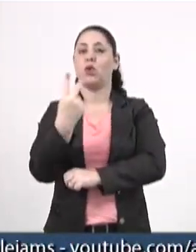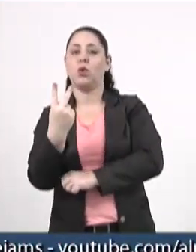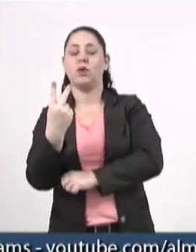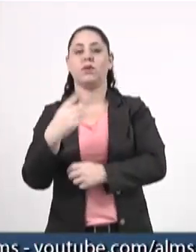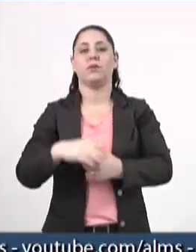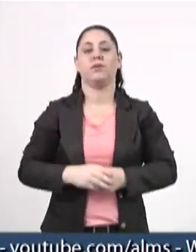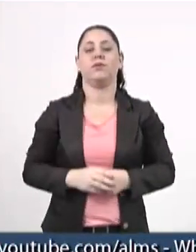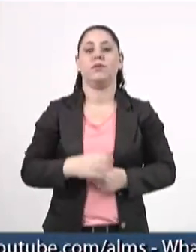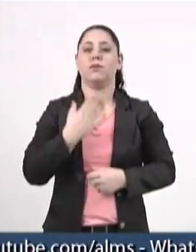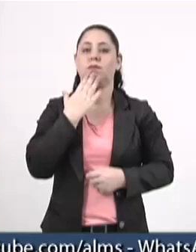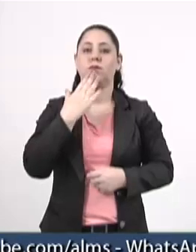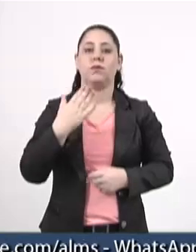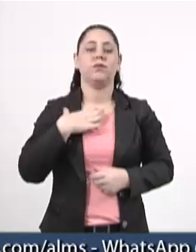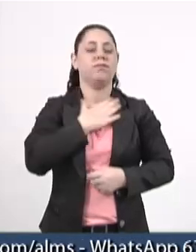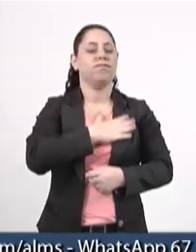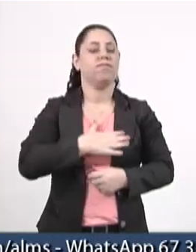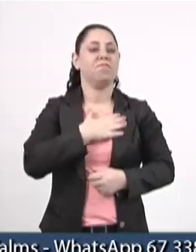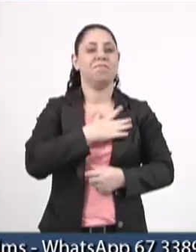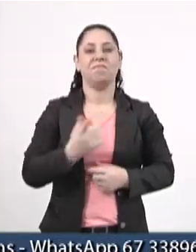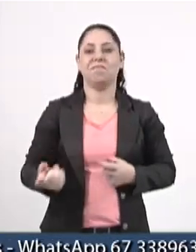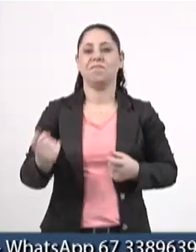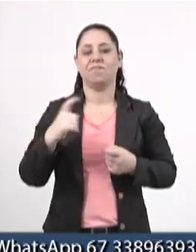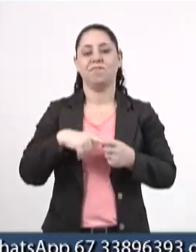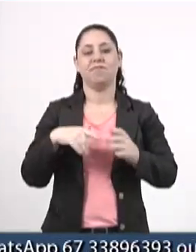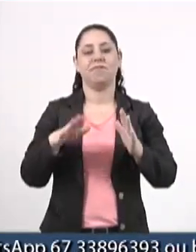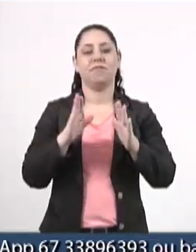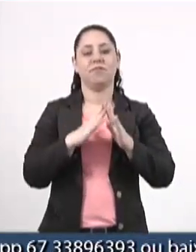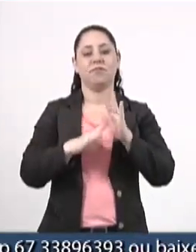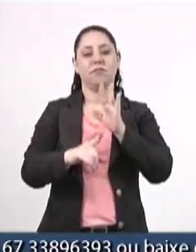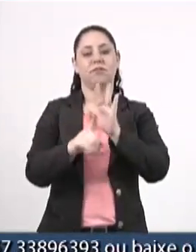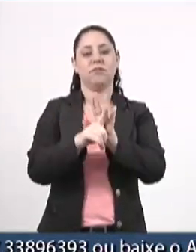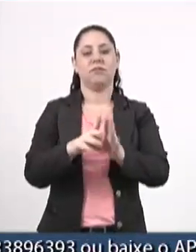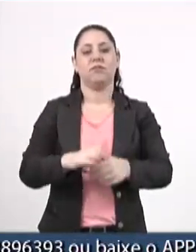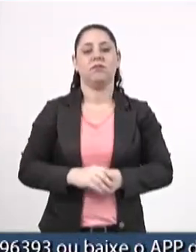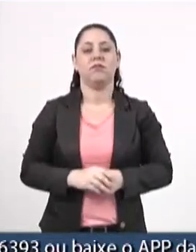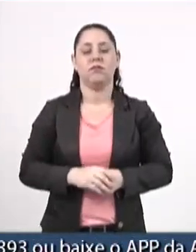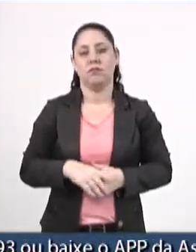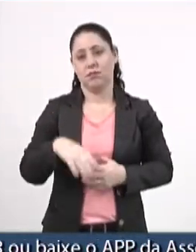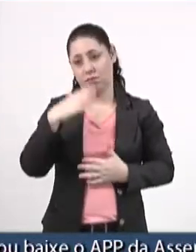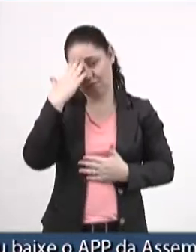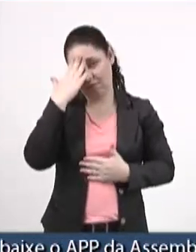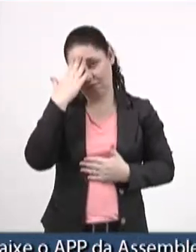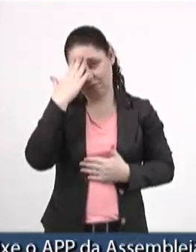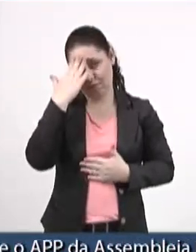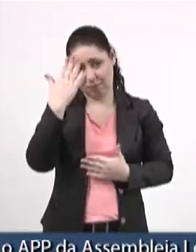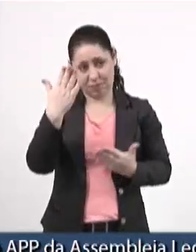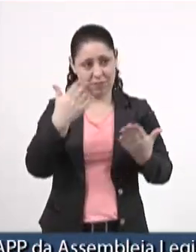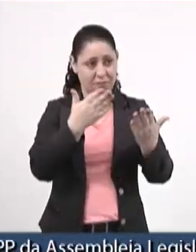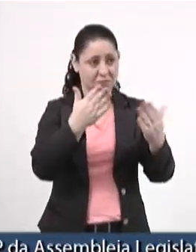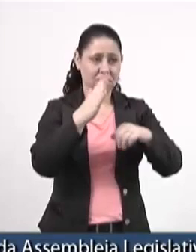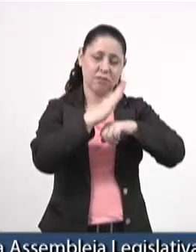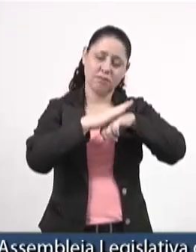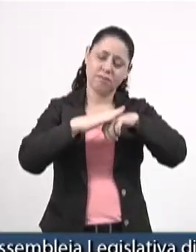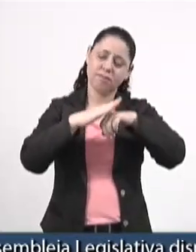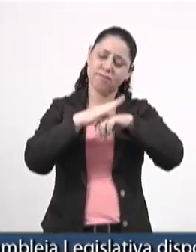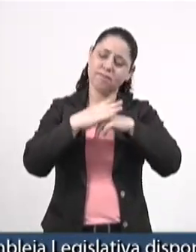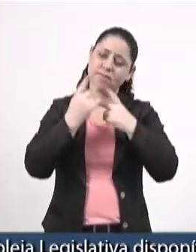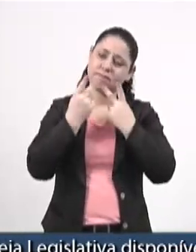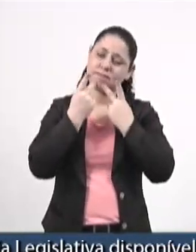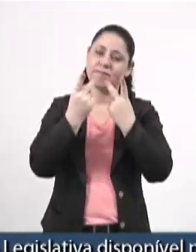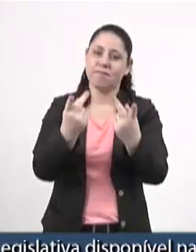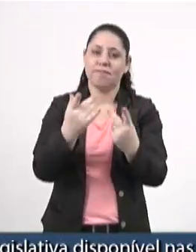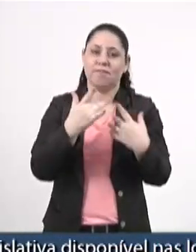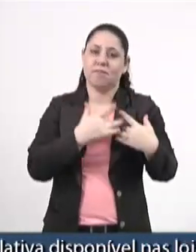presidente, para dizer da satisfação de poder estar retornando a esta casa, agradecer toda a manifestação de carinho, de apreço, de